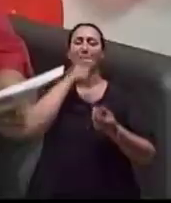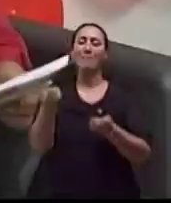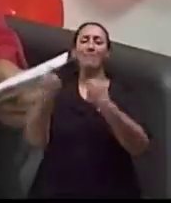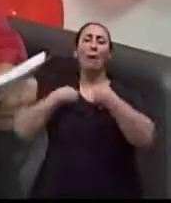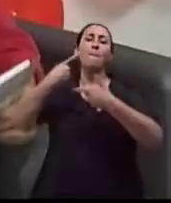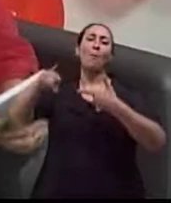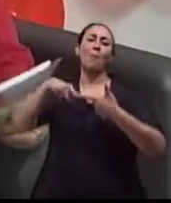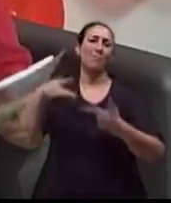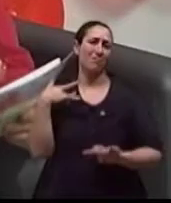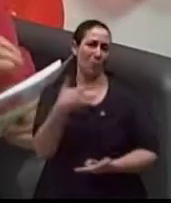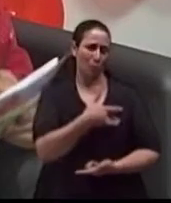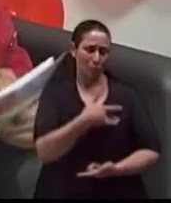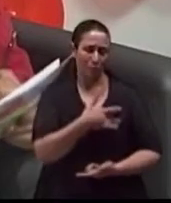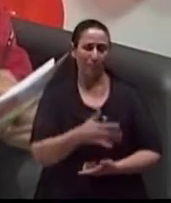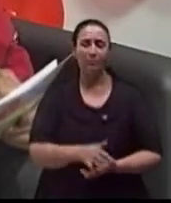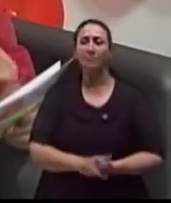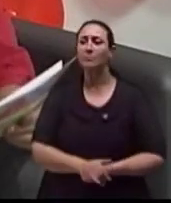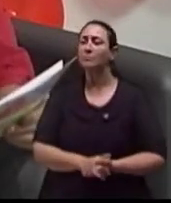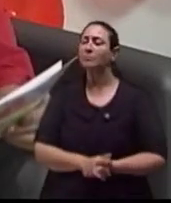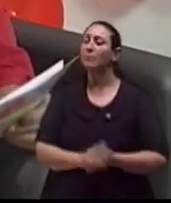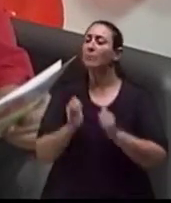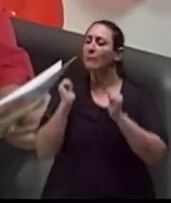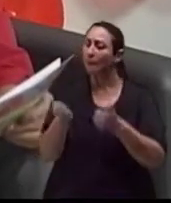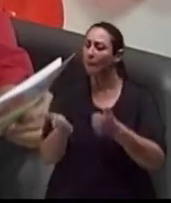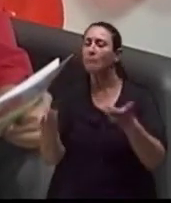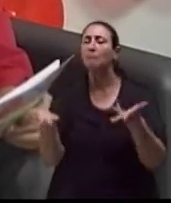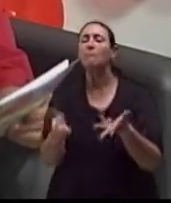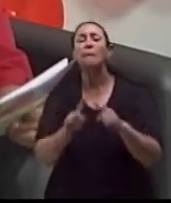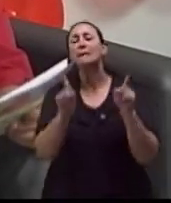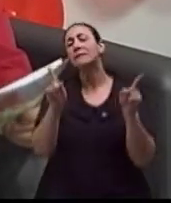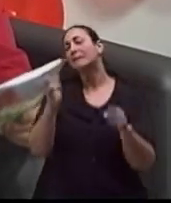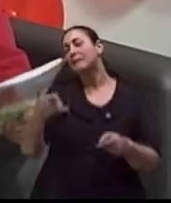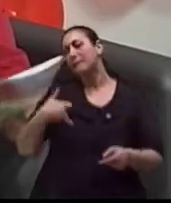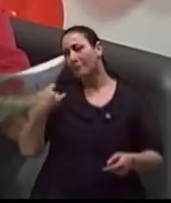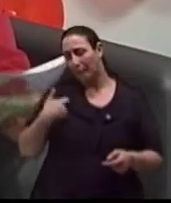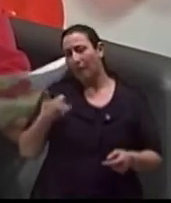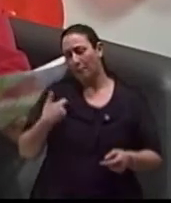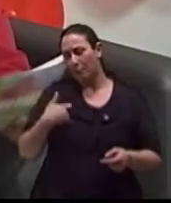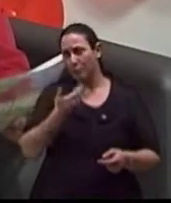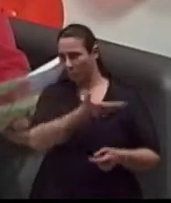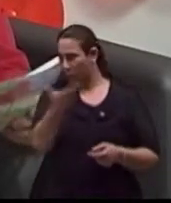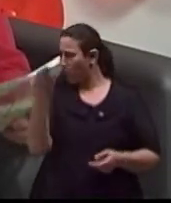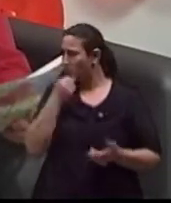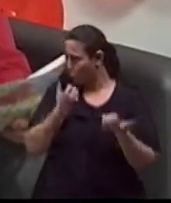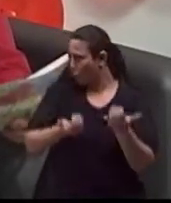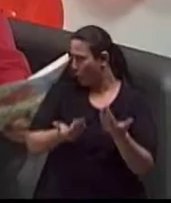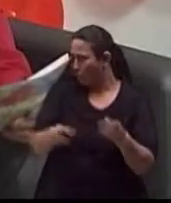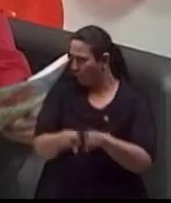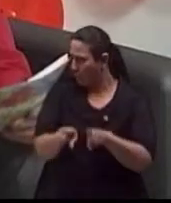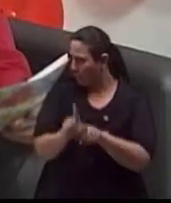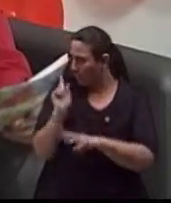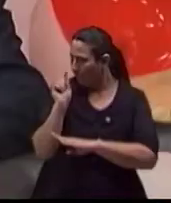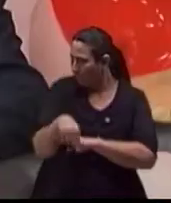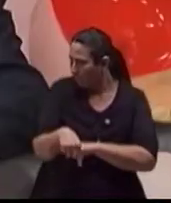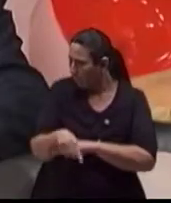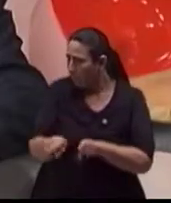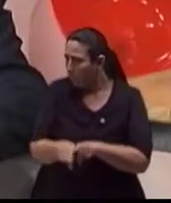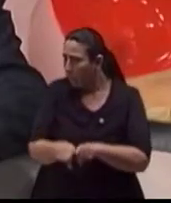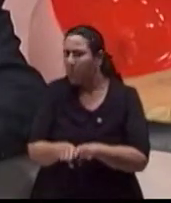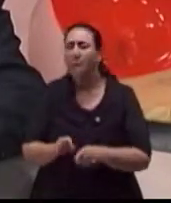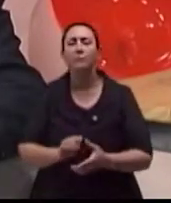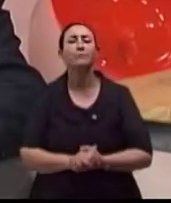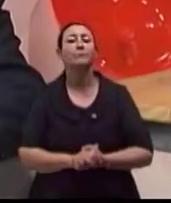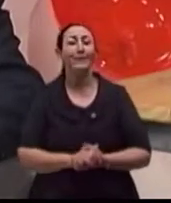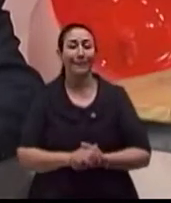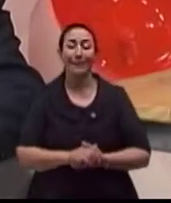Claro. Doutor, e a questão da idade? Quer dizer, os homens mais jovens, está ocorrendo também com os homens mais jovens? Isso é interessante, porque